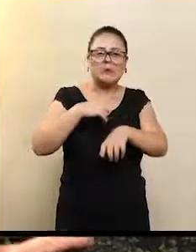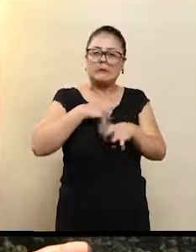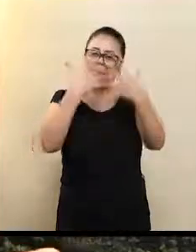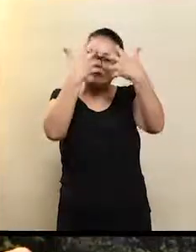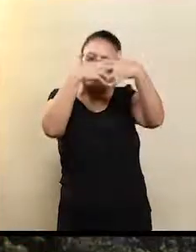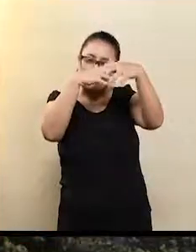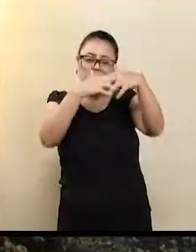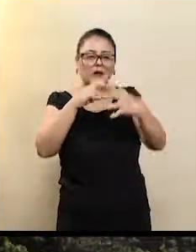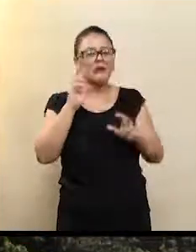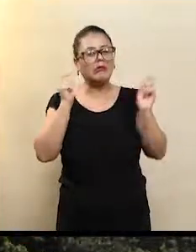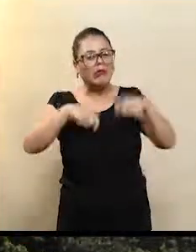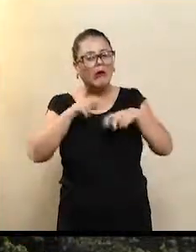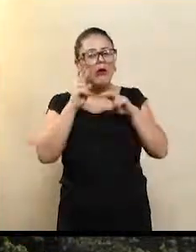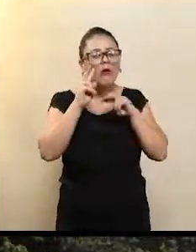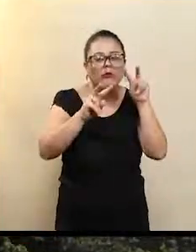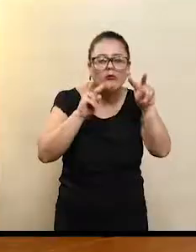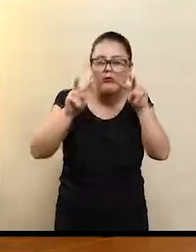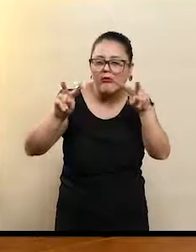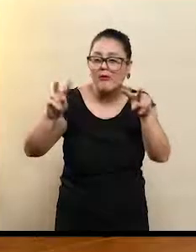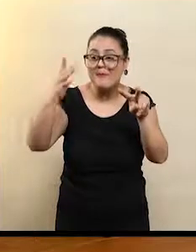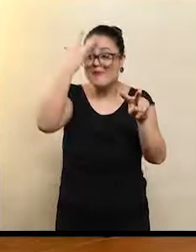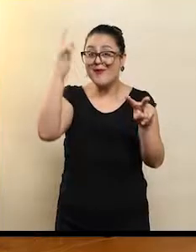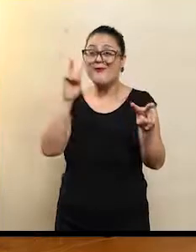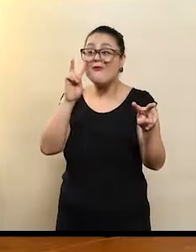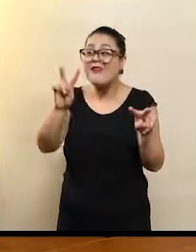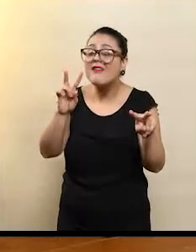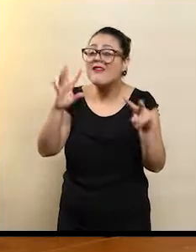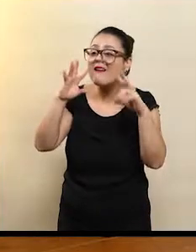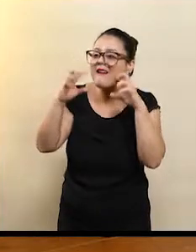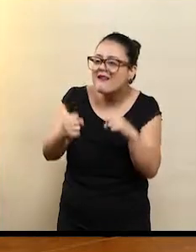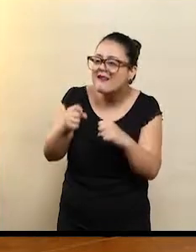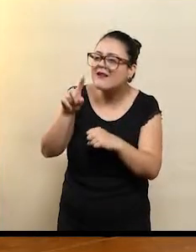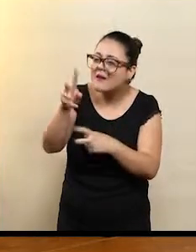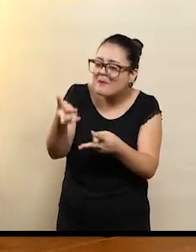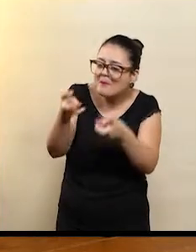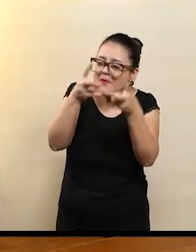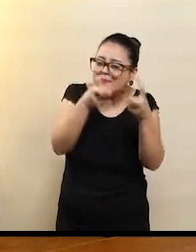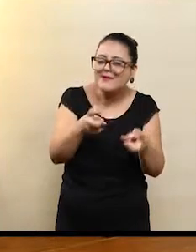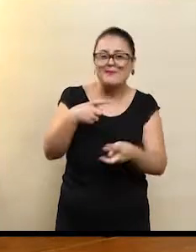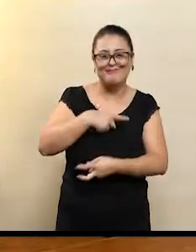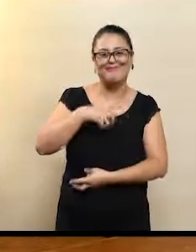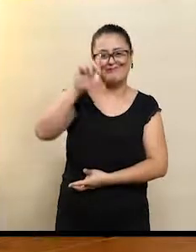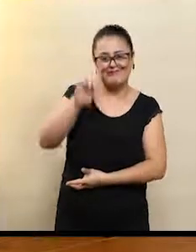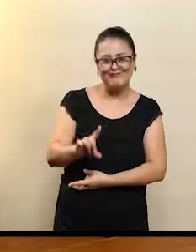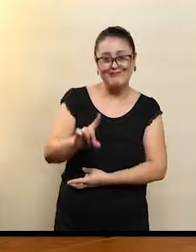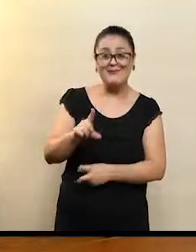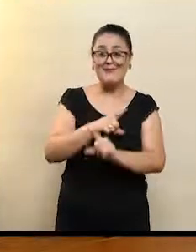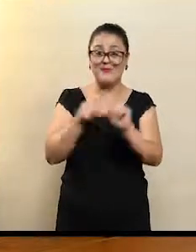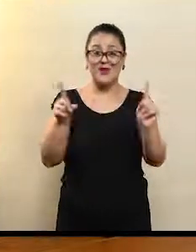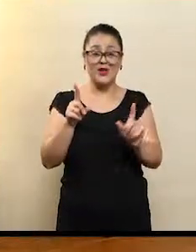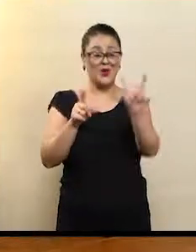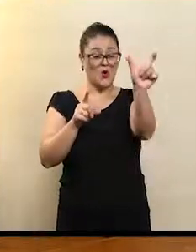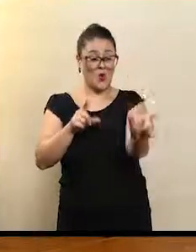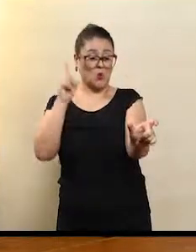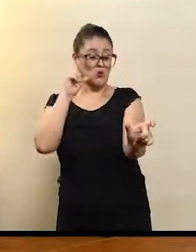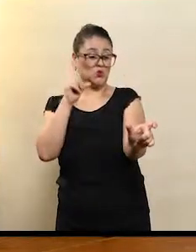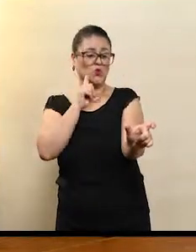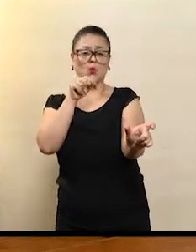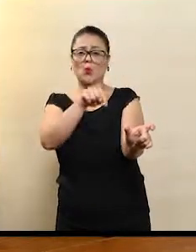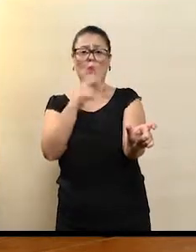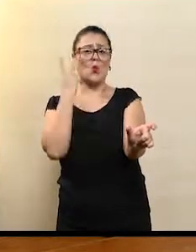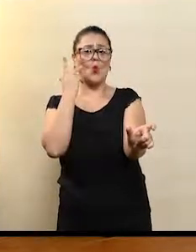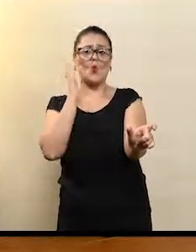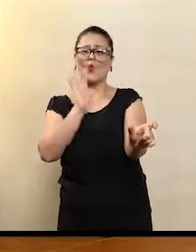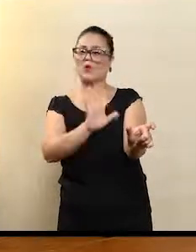chama mais atenção, as pessoas veem mais claramente que o indivíduo tem uma deficiência. O surdo, aparentemente, uma pessoa